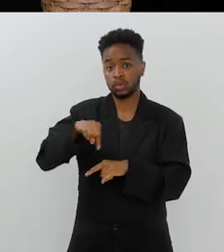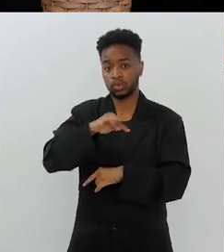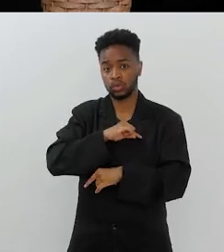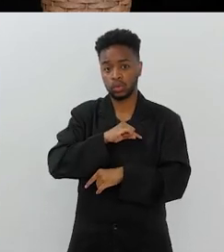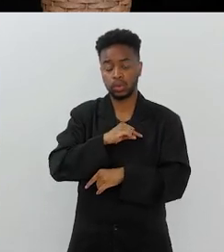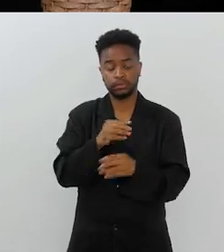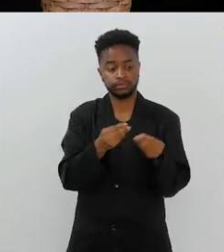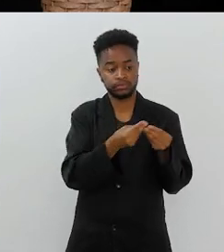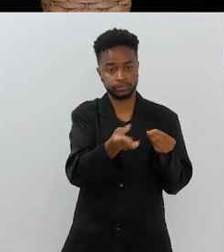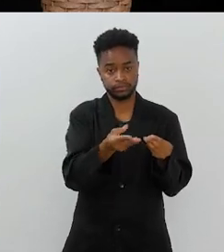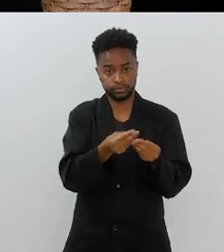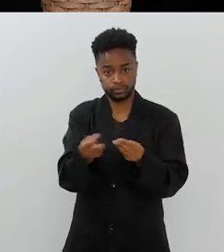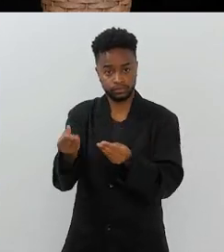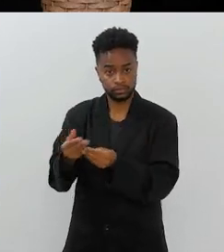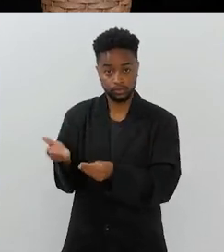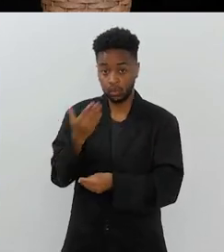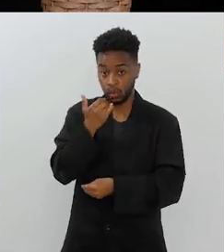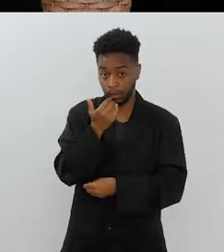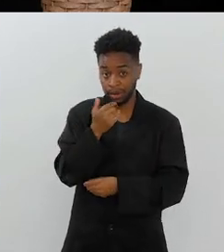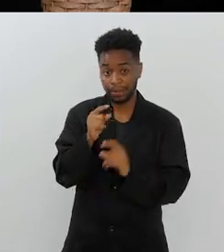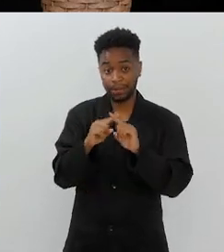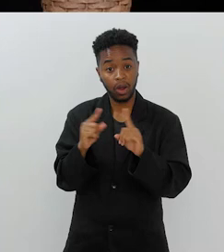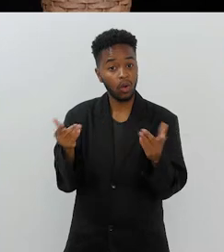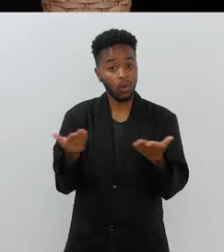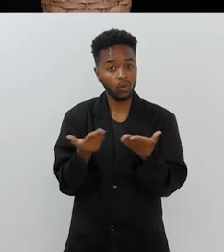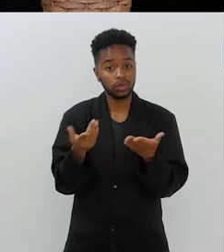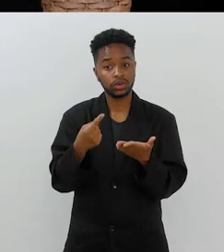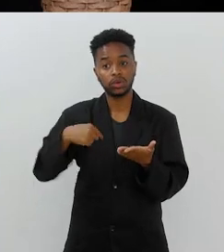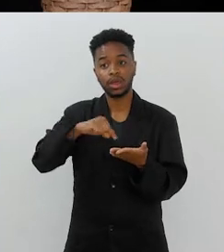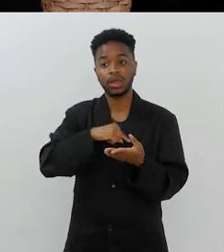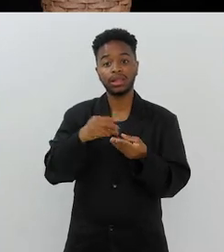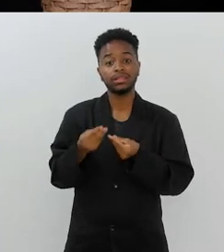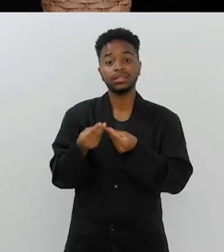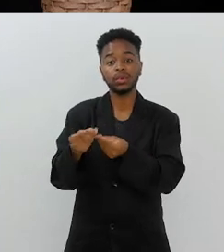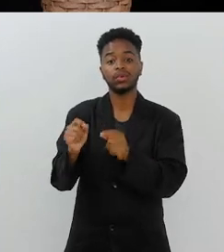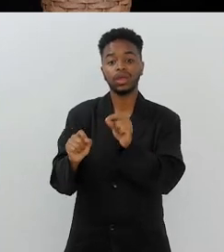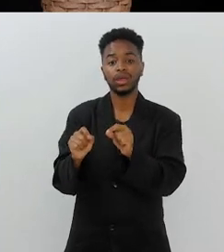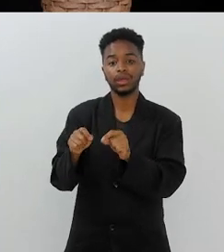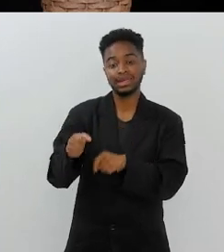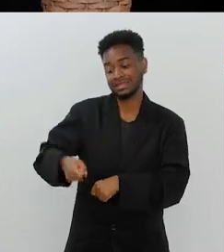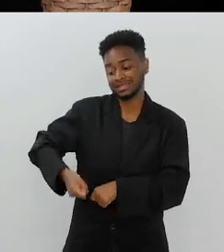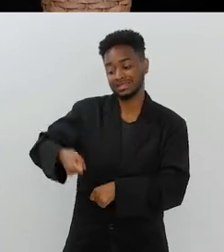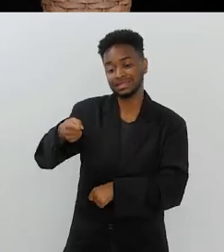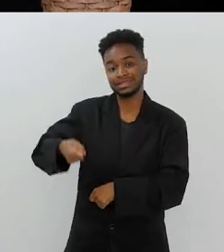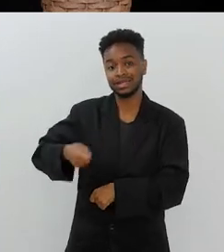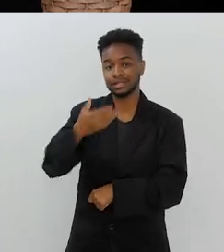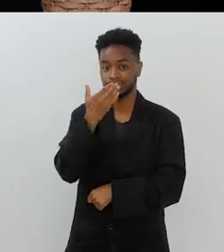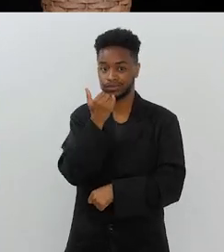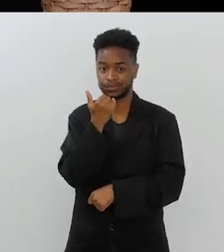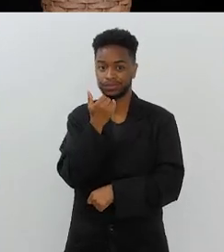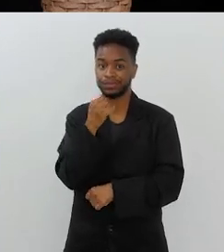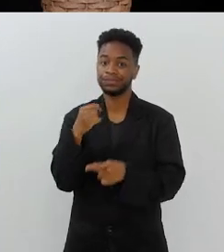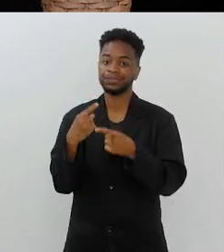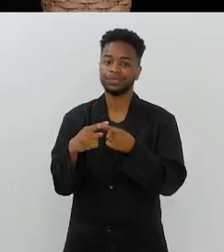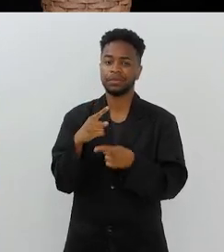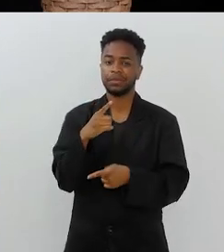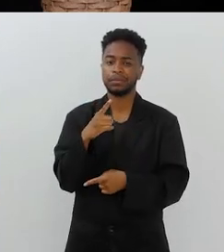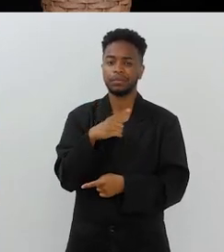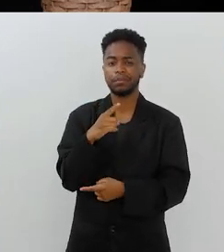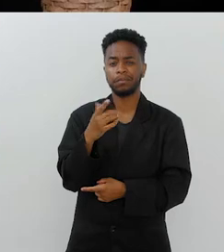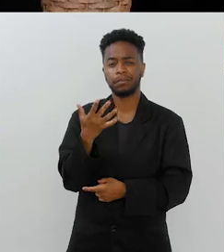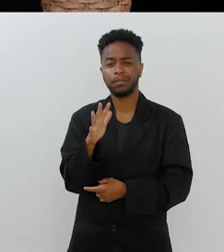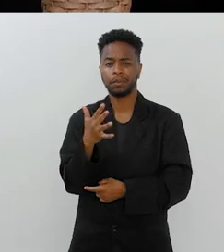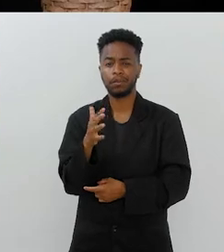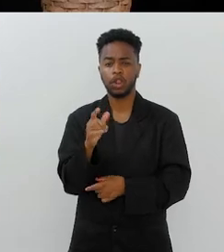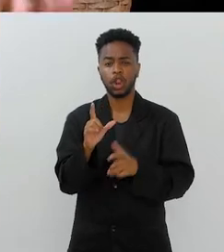contribuía para que a gente pudesse fazer a refeição, hoje, para alguns, nós estamos dando cesta básica. Porque